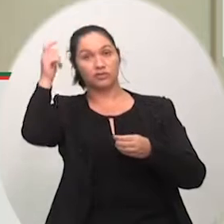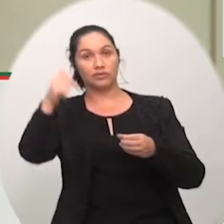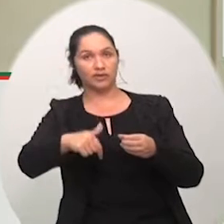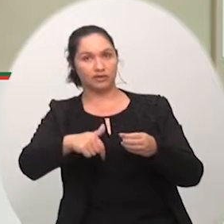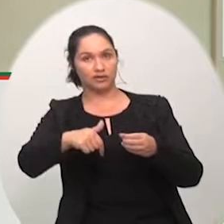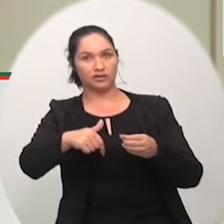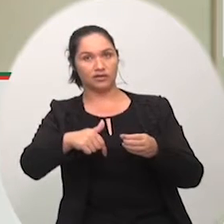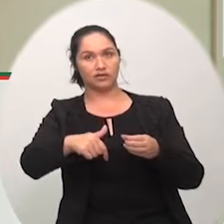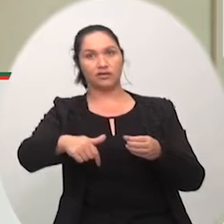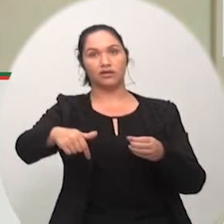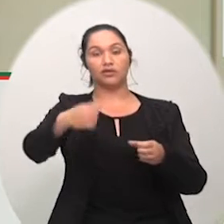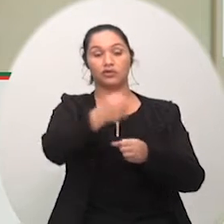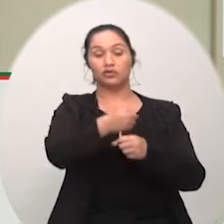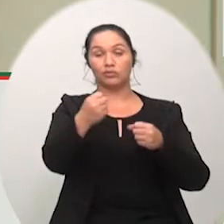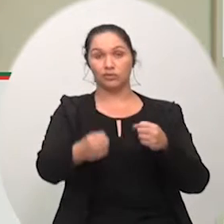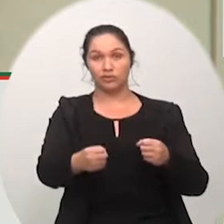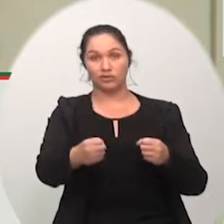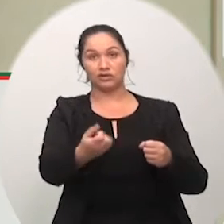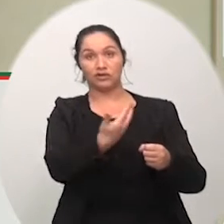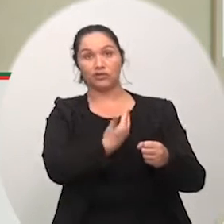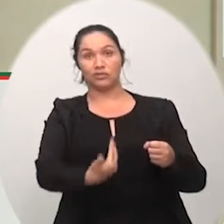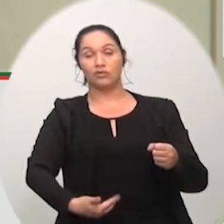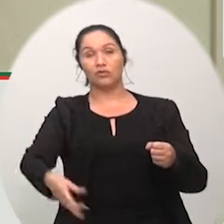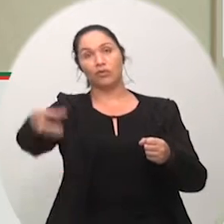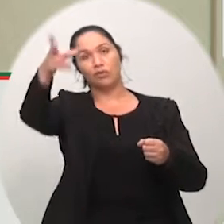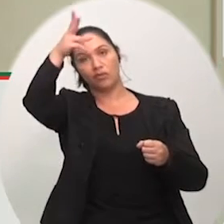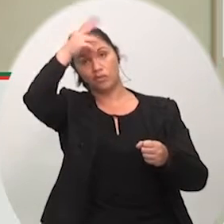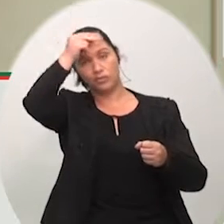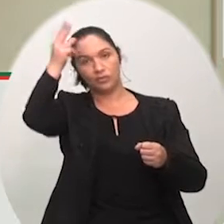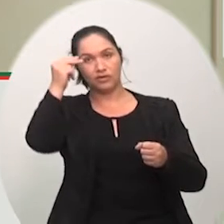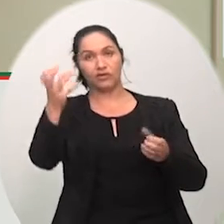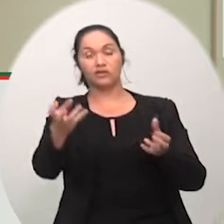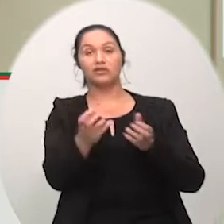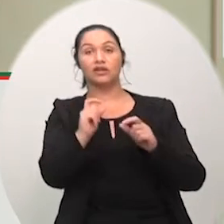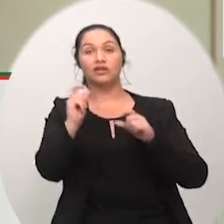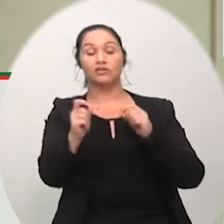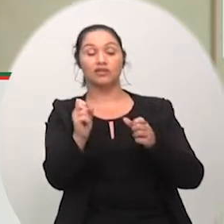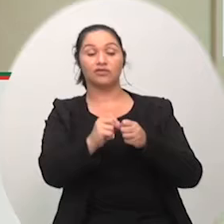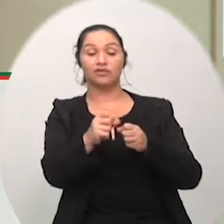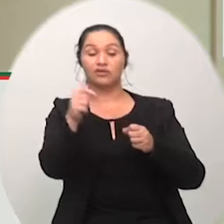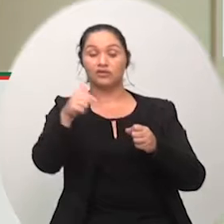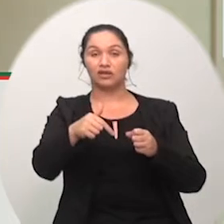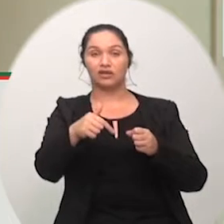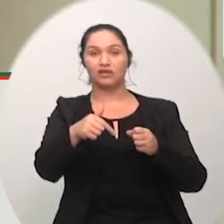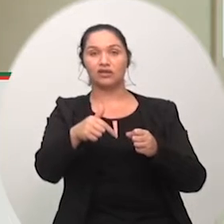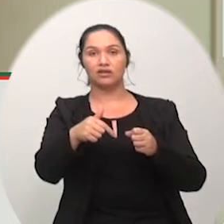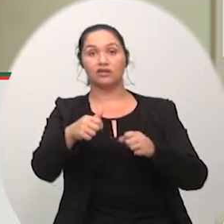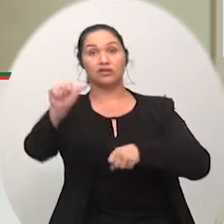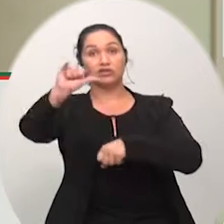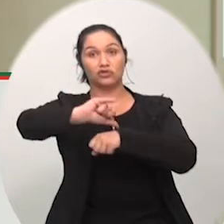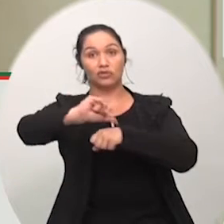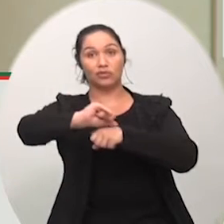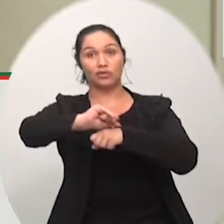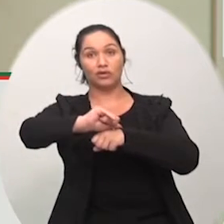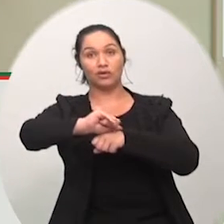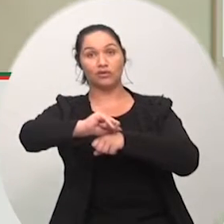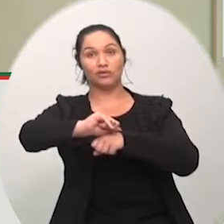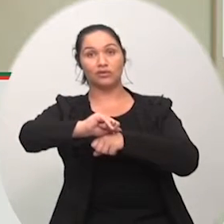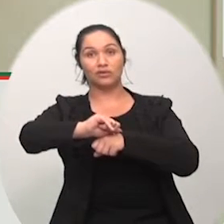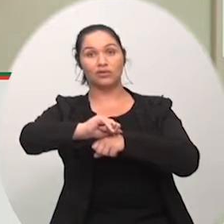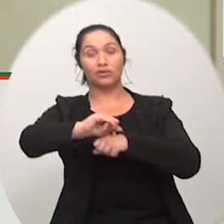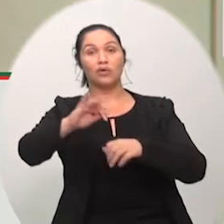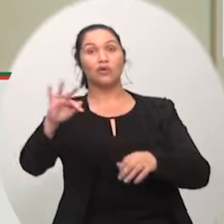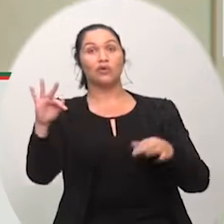transformar Criciúma também num polo turístico através das ações como o Parque das Nações Parque dos Imigrantes o que vai ser